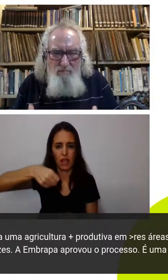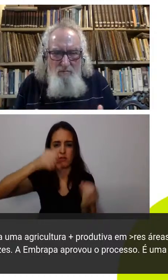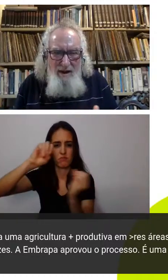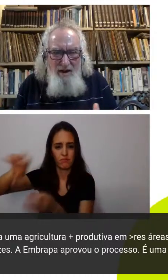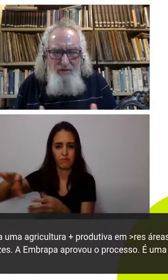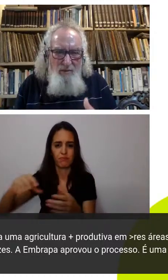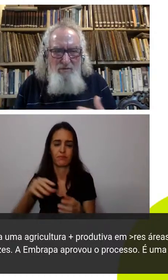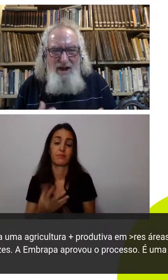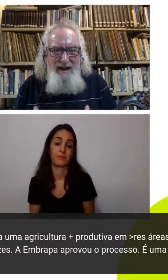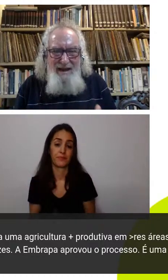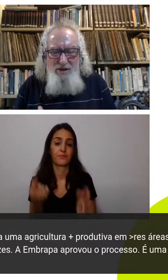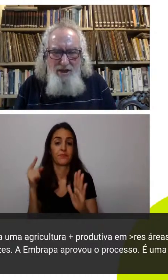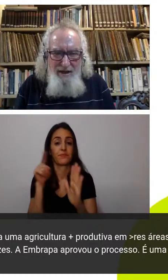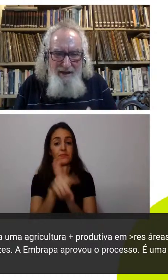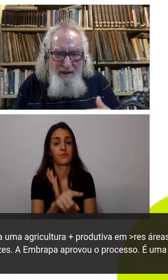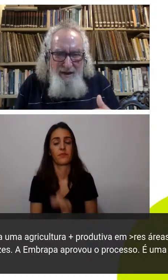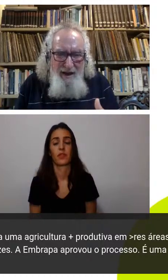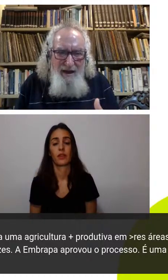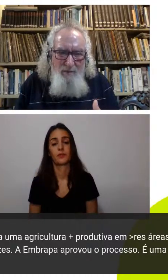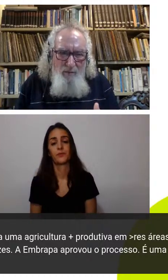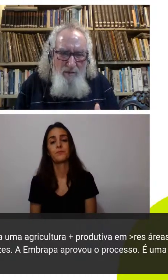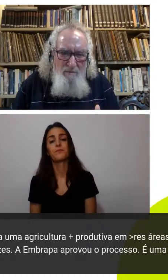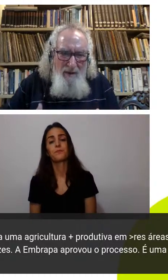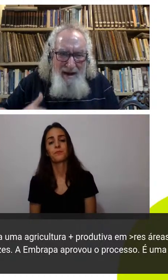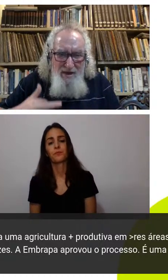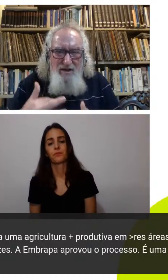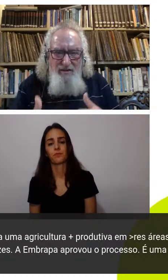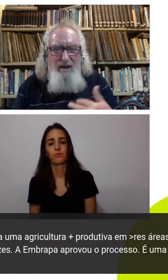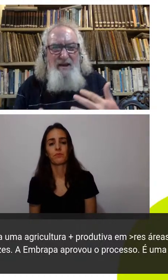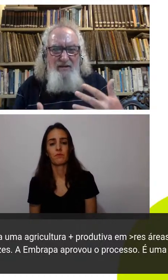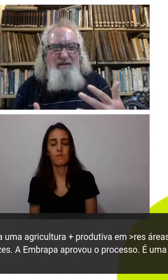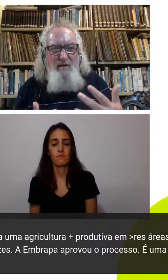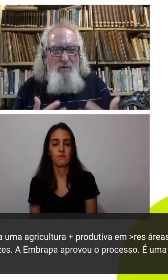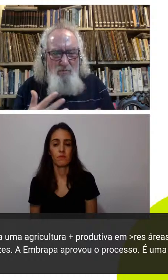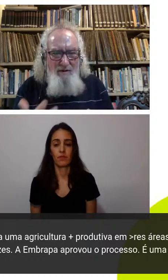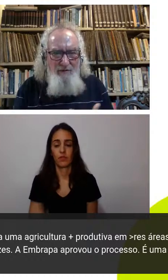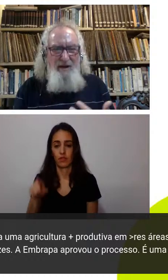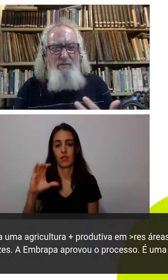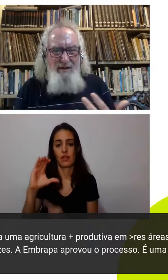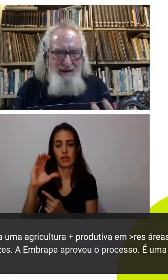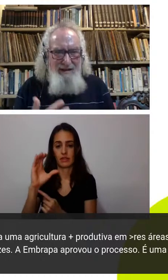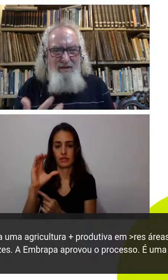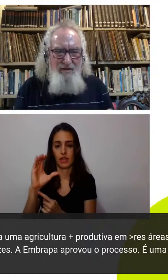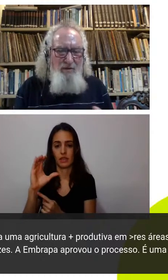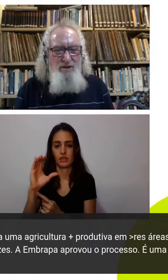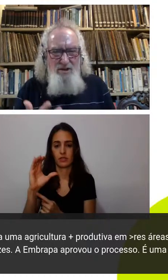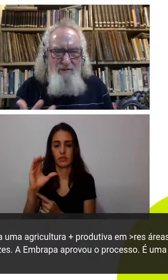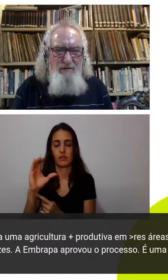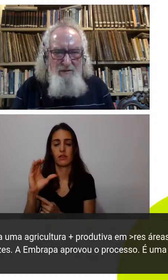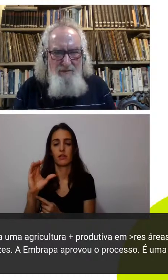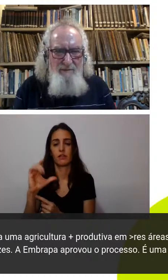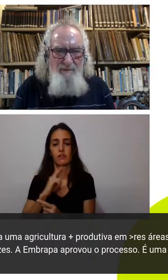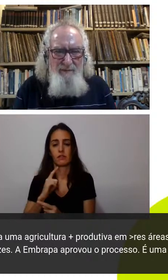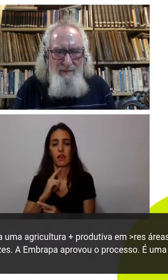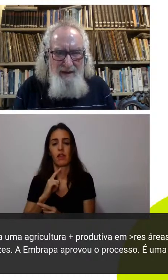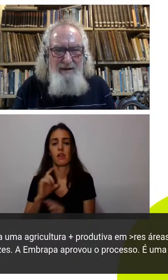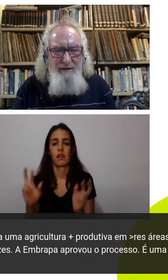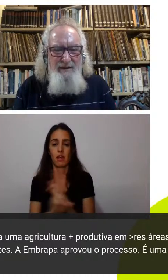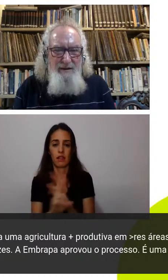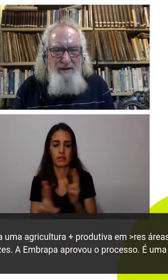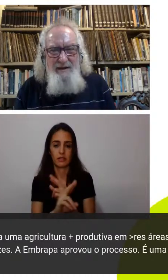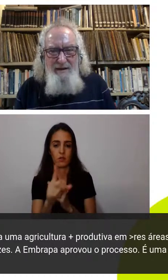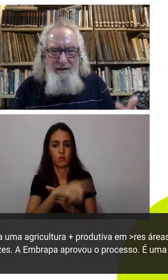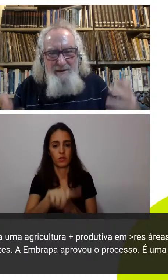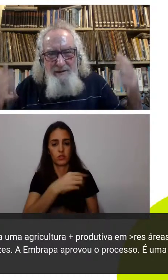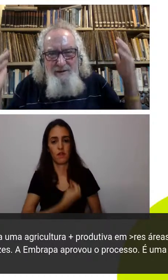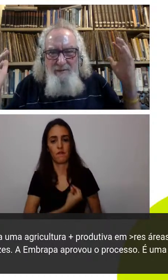uma relação meio dialética né em parte a ciência tem muito a ver com a degradação que a gente vive né